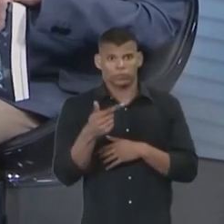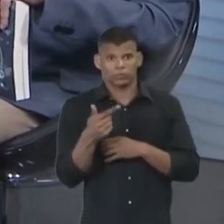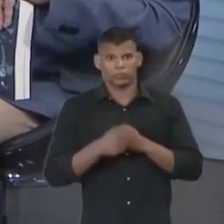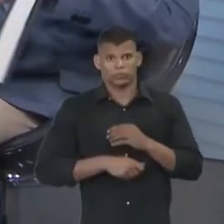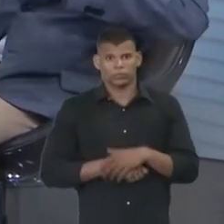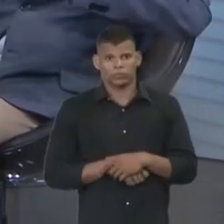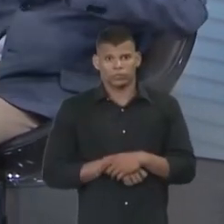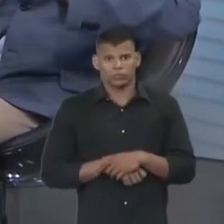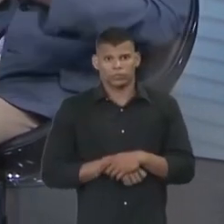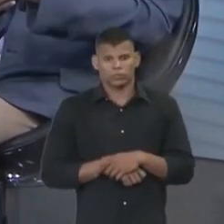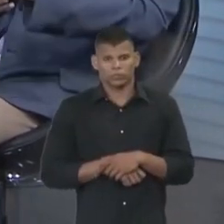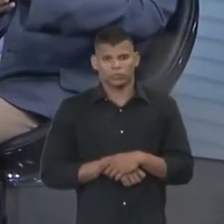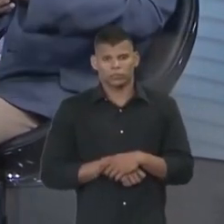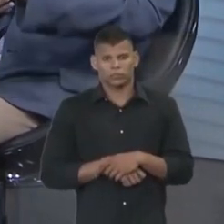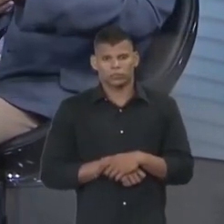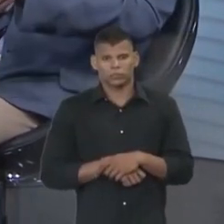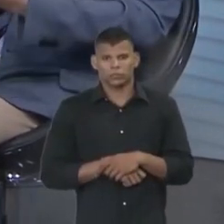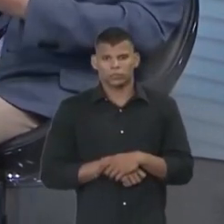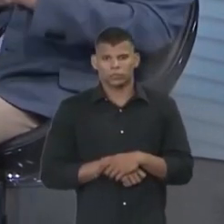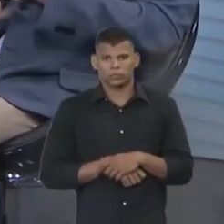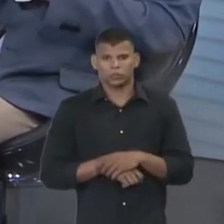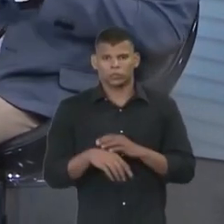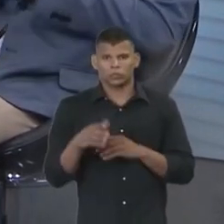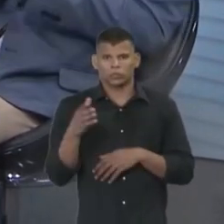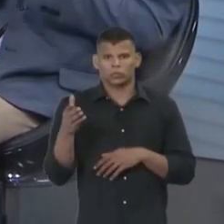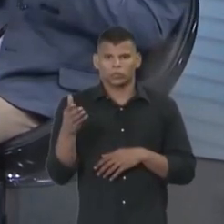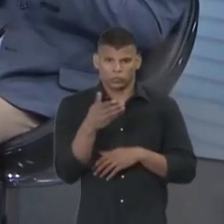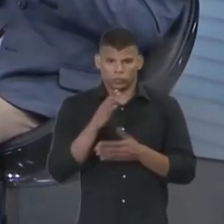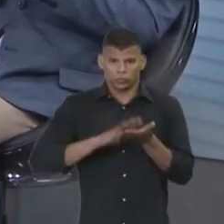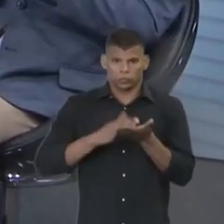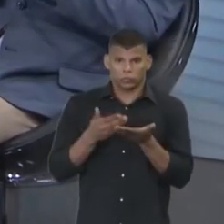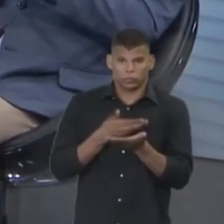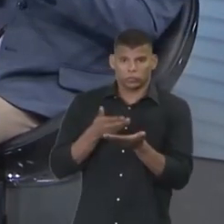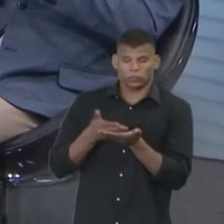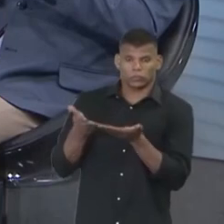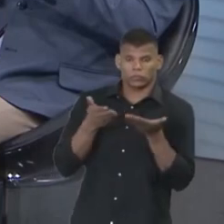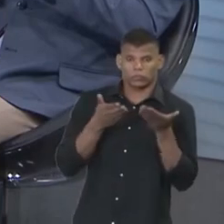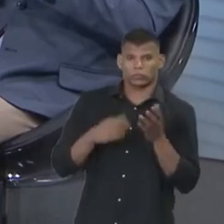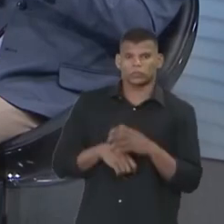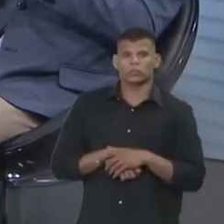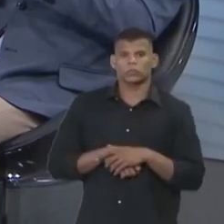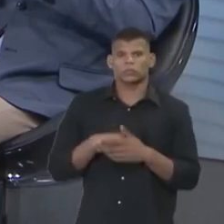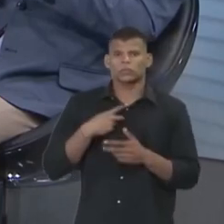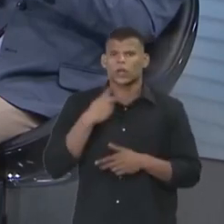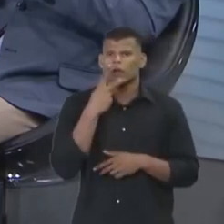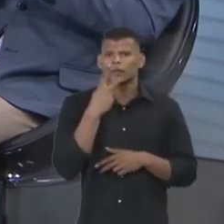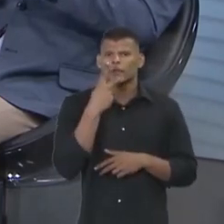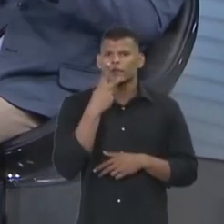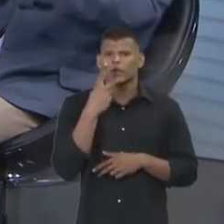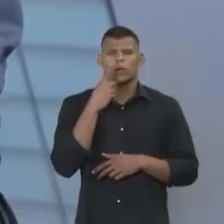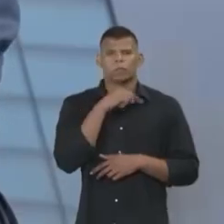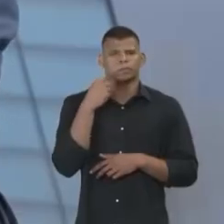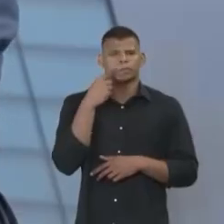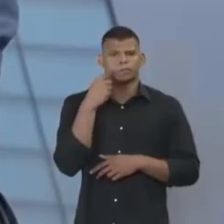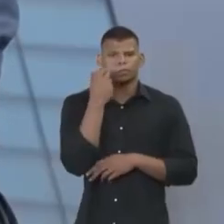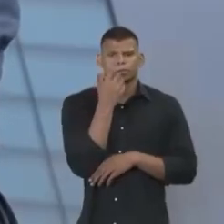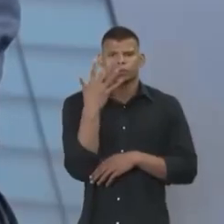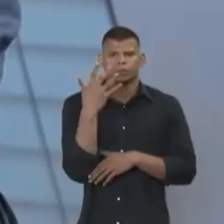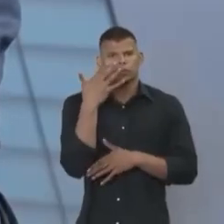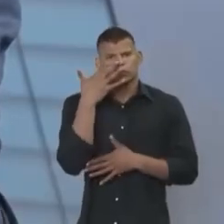E isso é tudo isso aqui que a senhora está... Então, não adianta a gente ficar falando direito ambiental sem olhar.